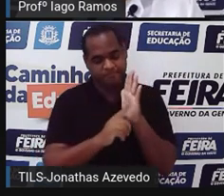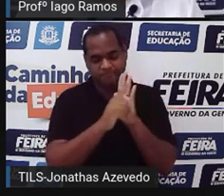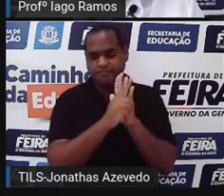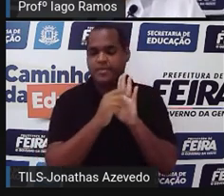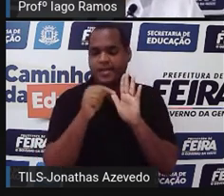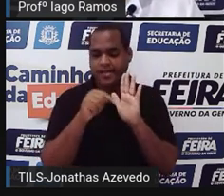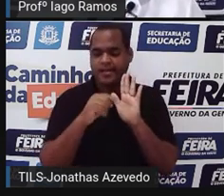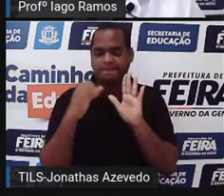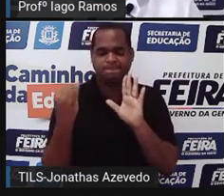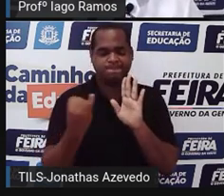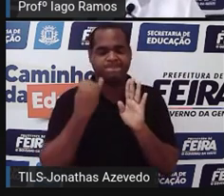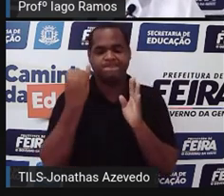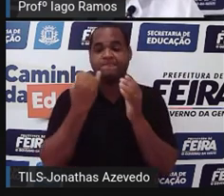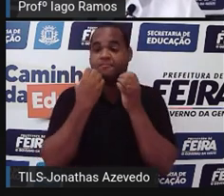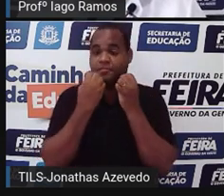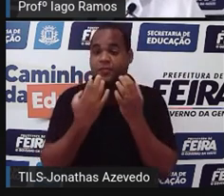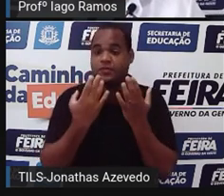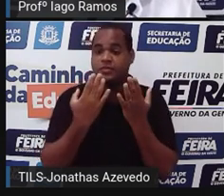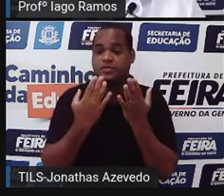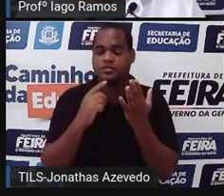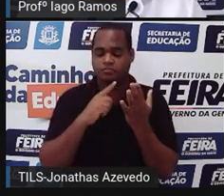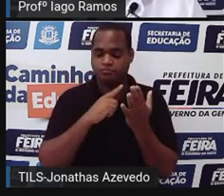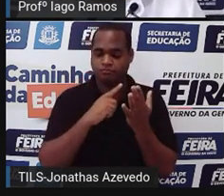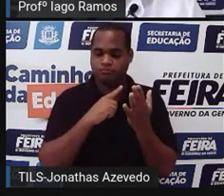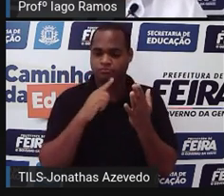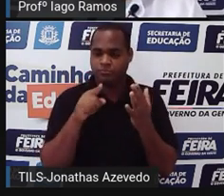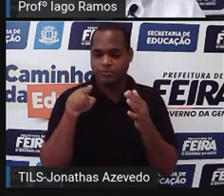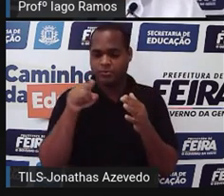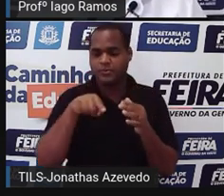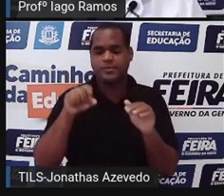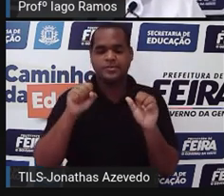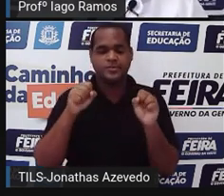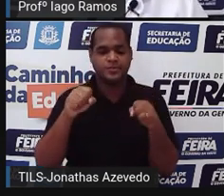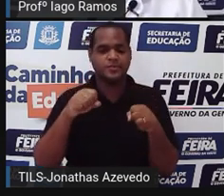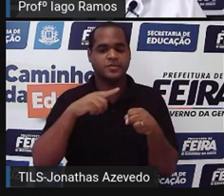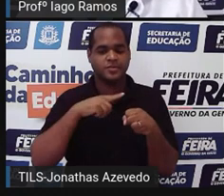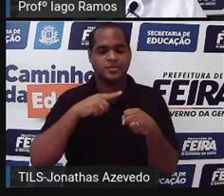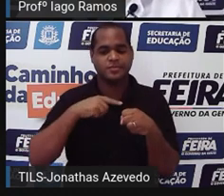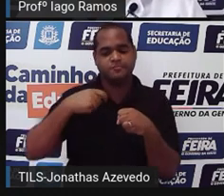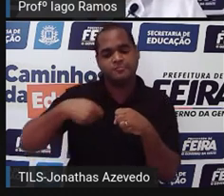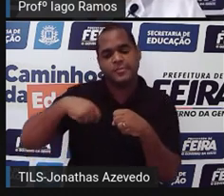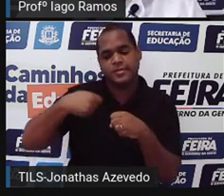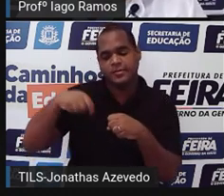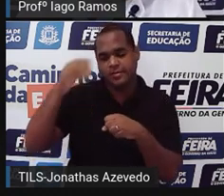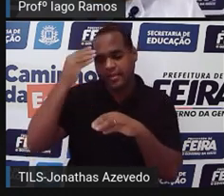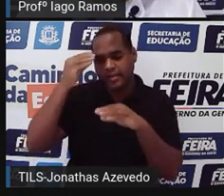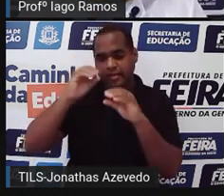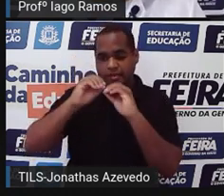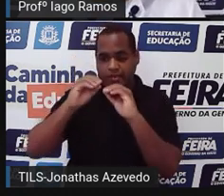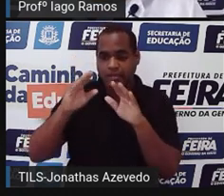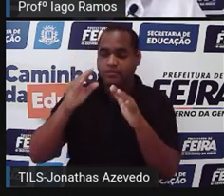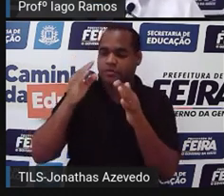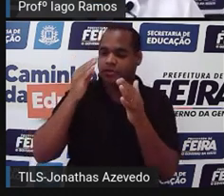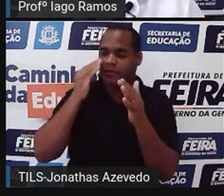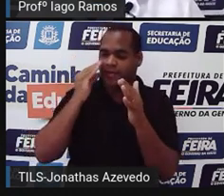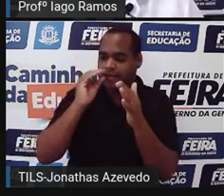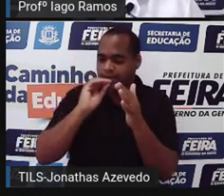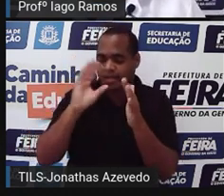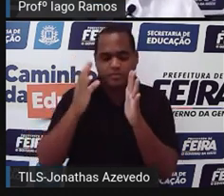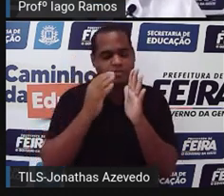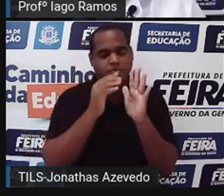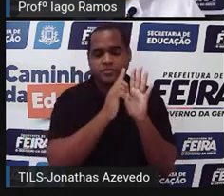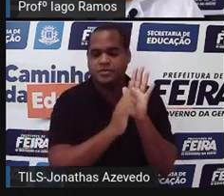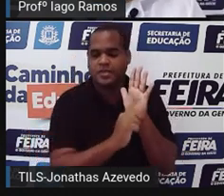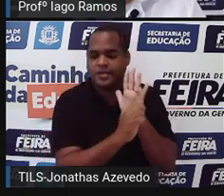importantes, já que a gente precisa entender esses gráficos, já que eles